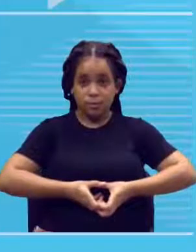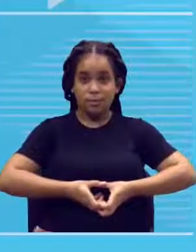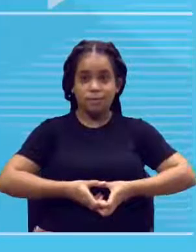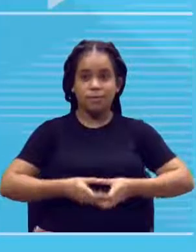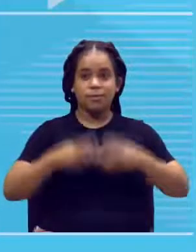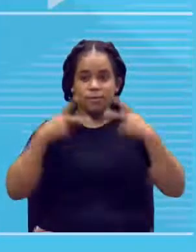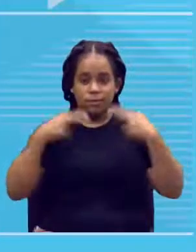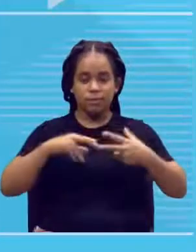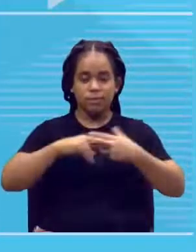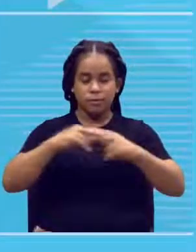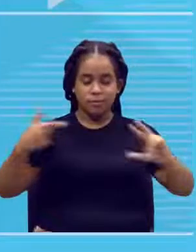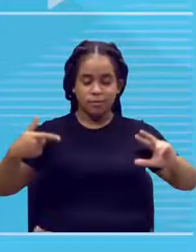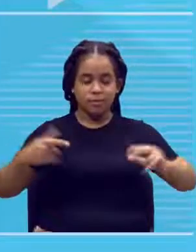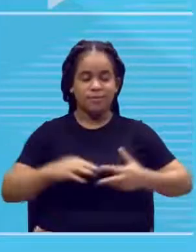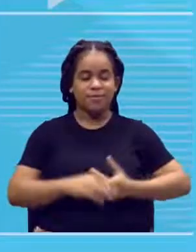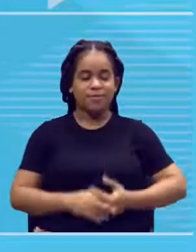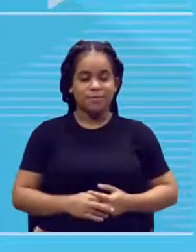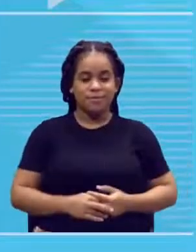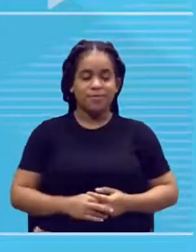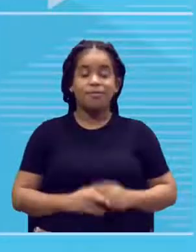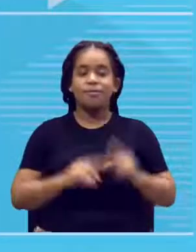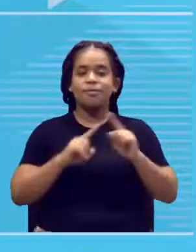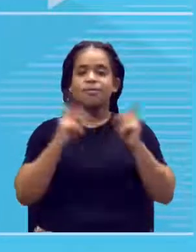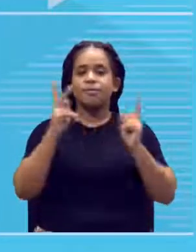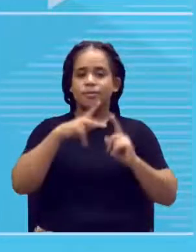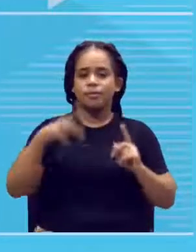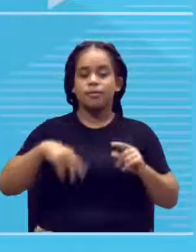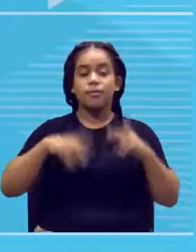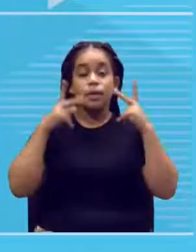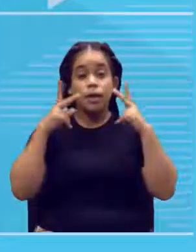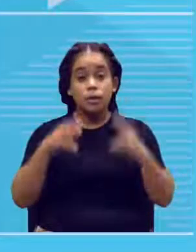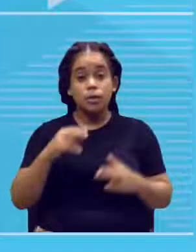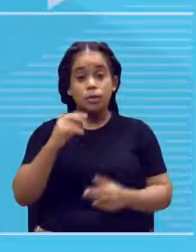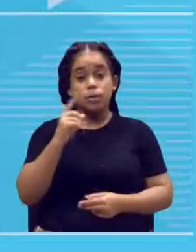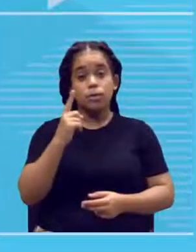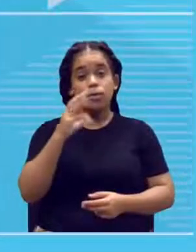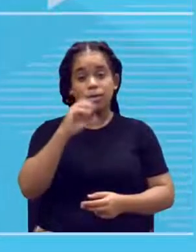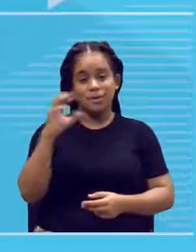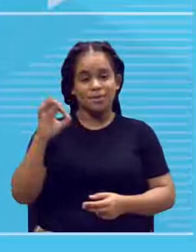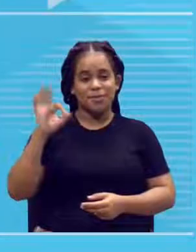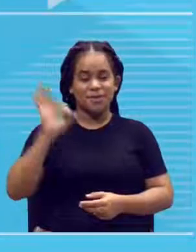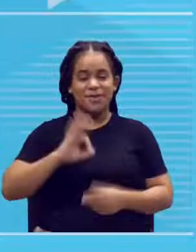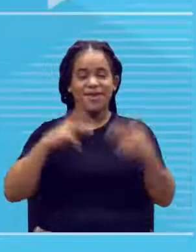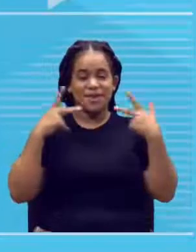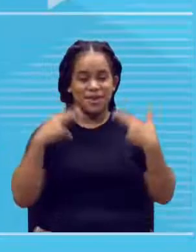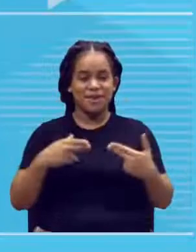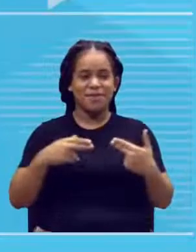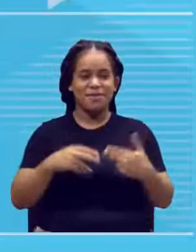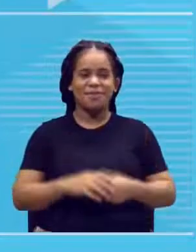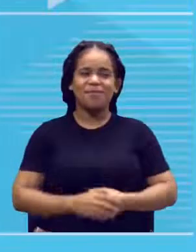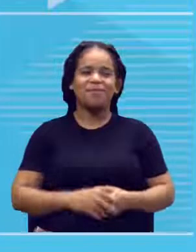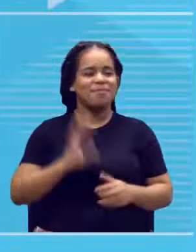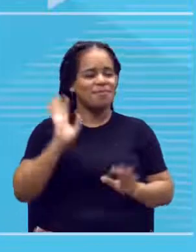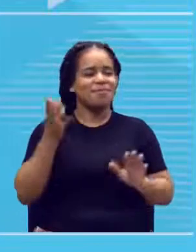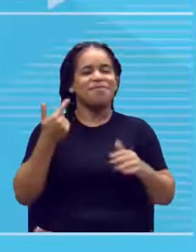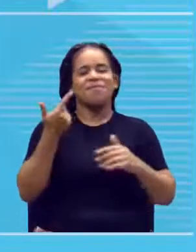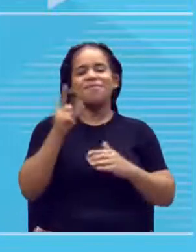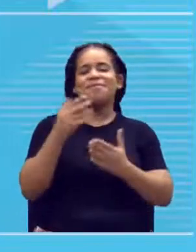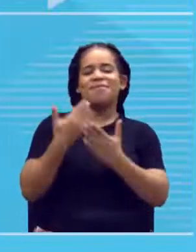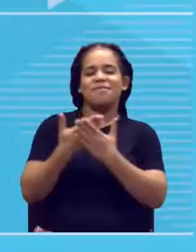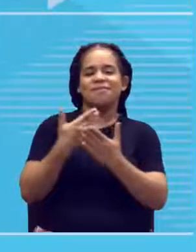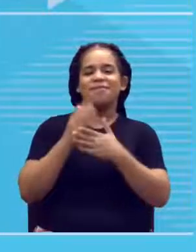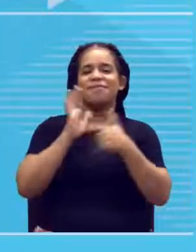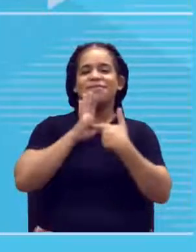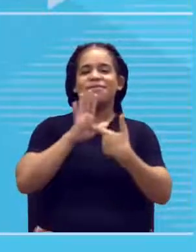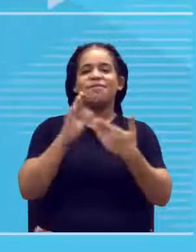material genético. Professor, ele é 100% idêntico? Não, a gente já teve outras aulas pra mostrar que cada um deles pode ter algumas